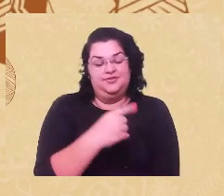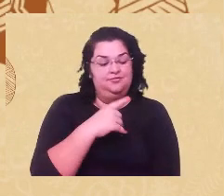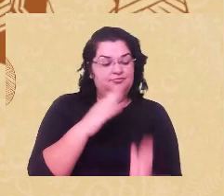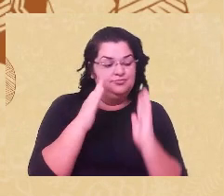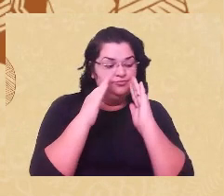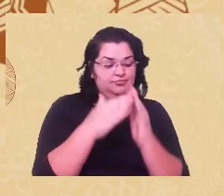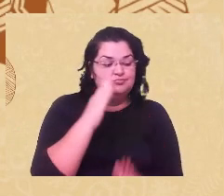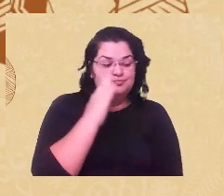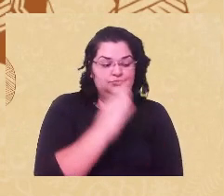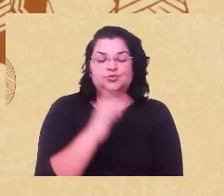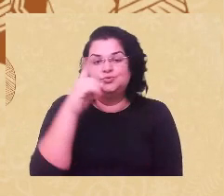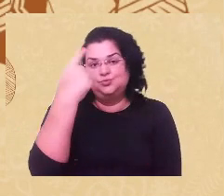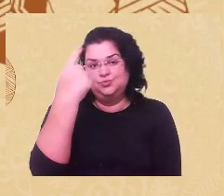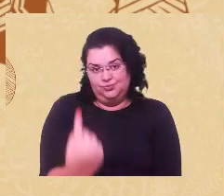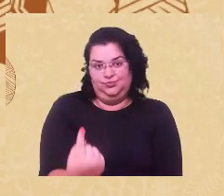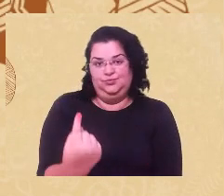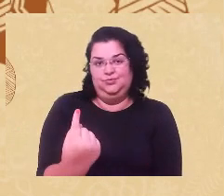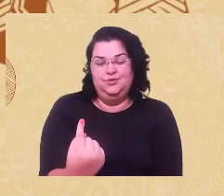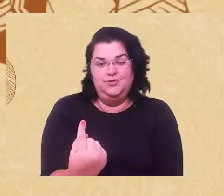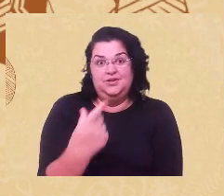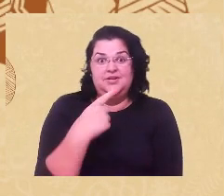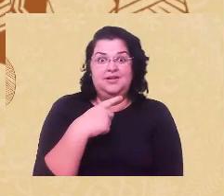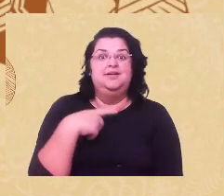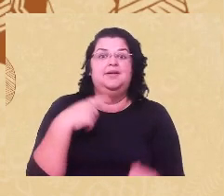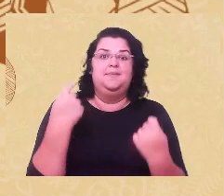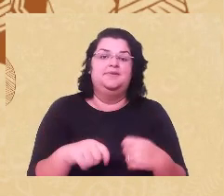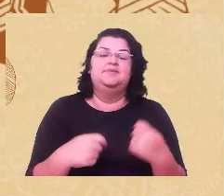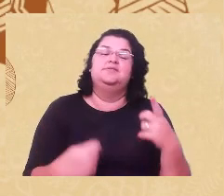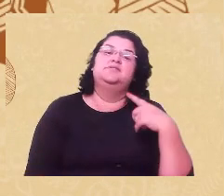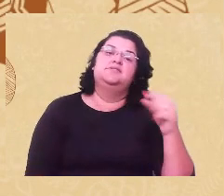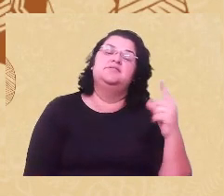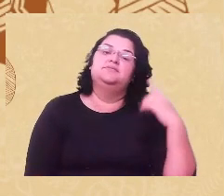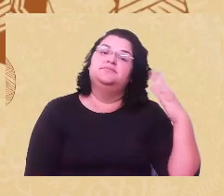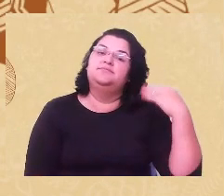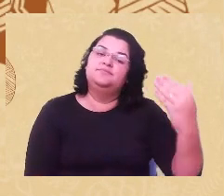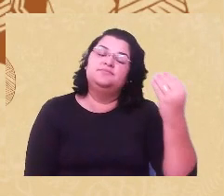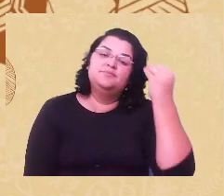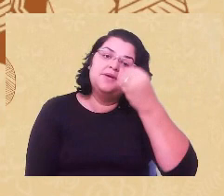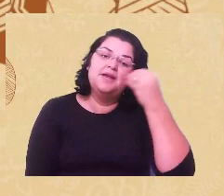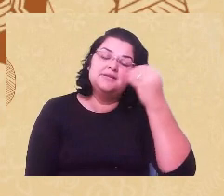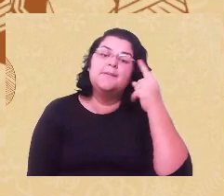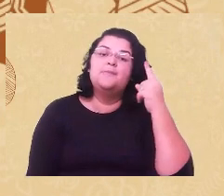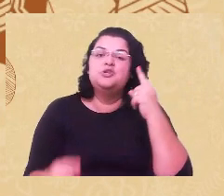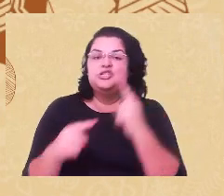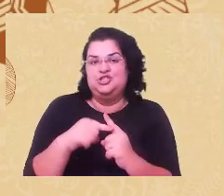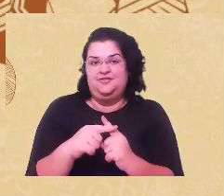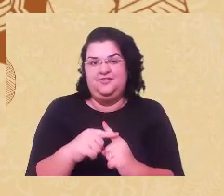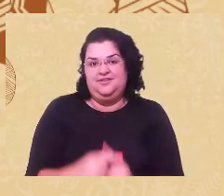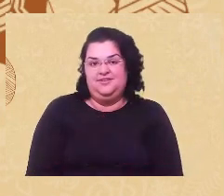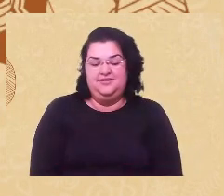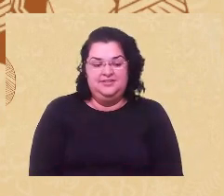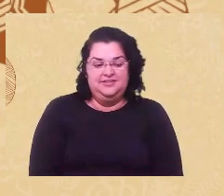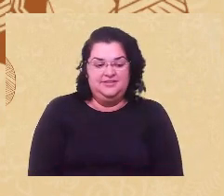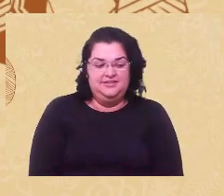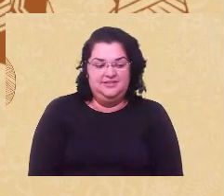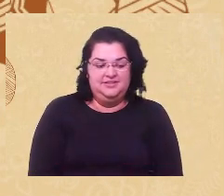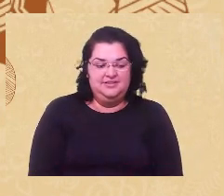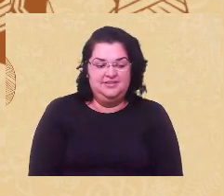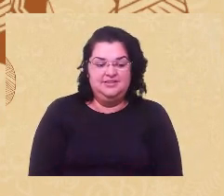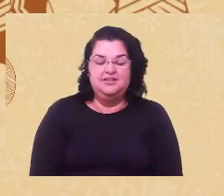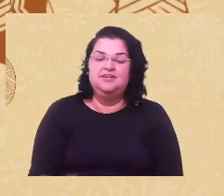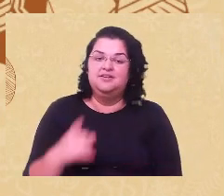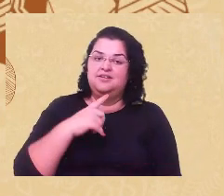como destino factual, e necessariamente dessa maternidade como experiência positiva, então alguns pontos